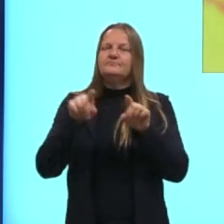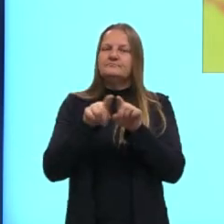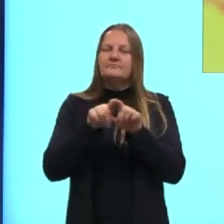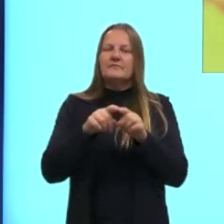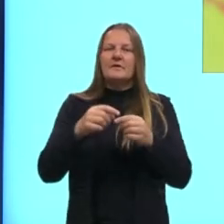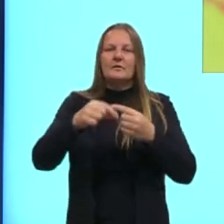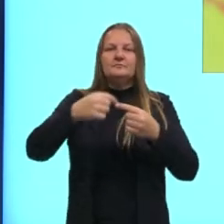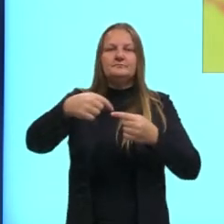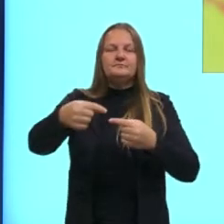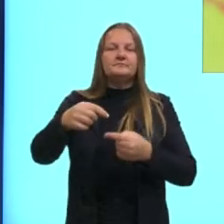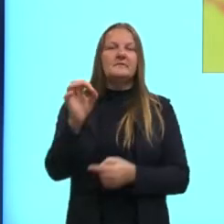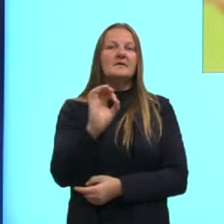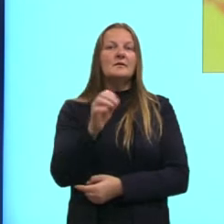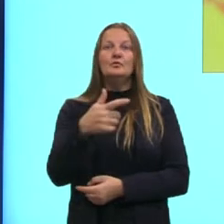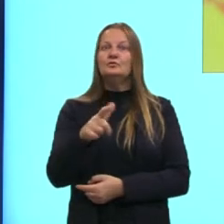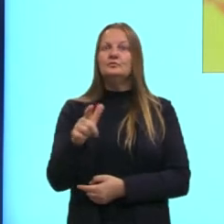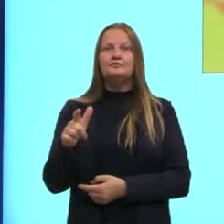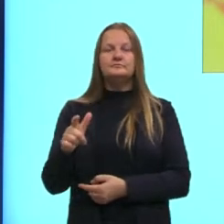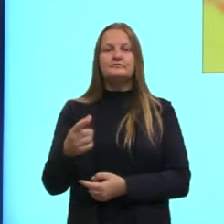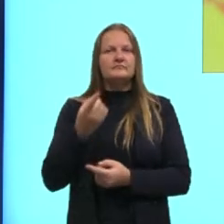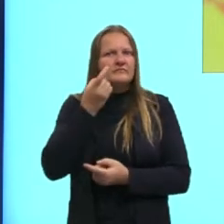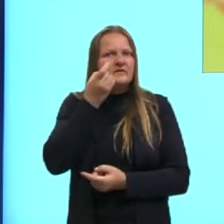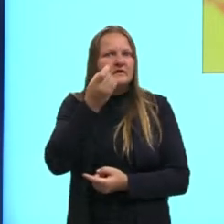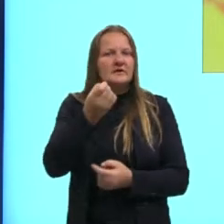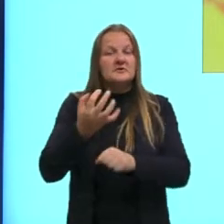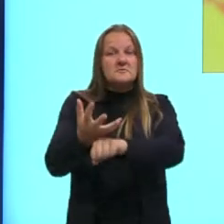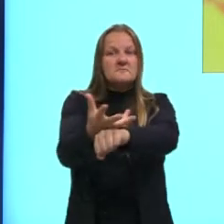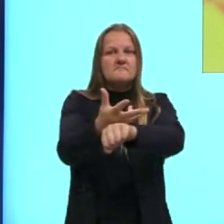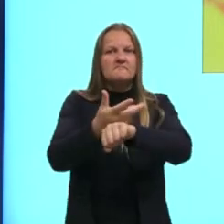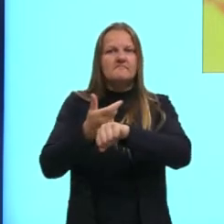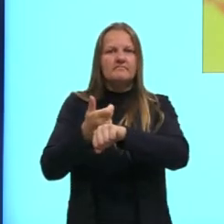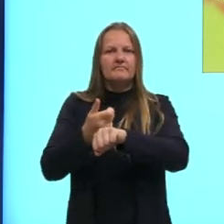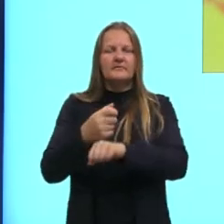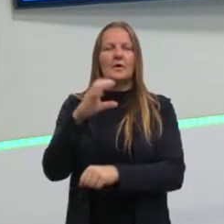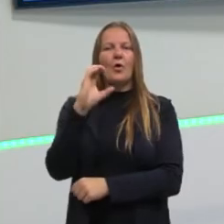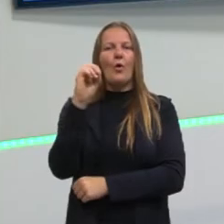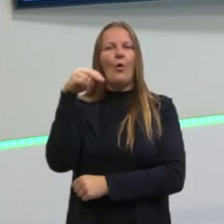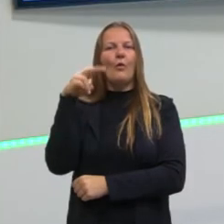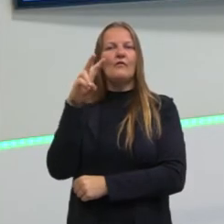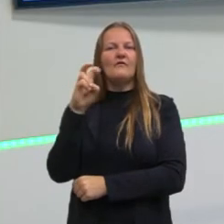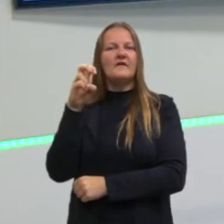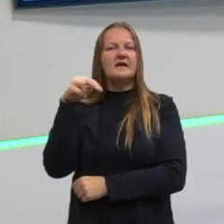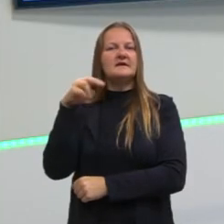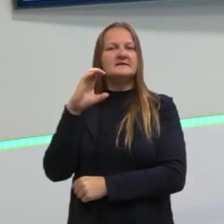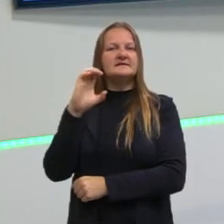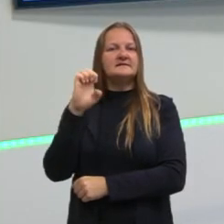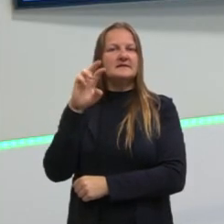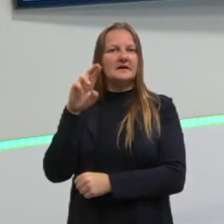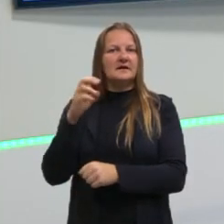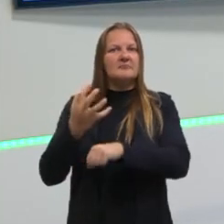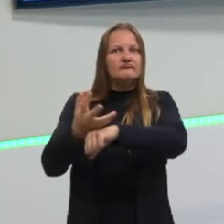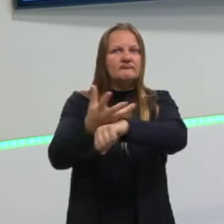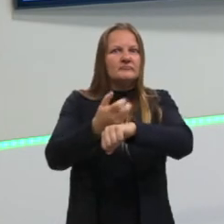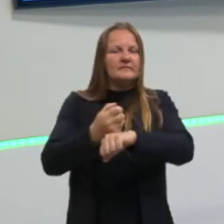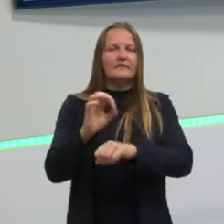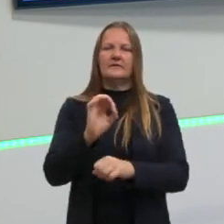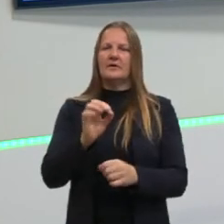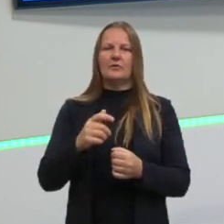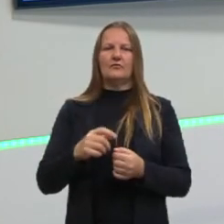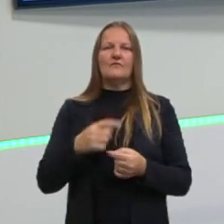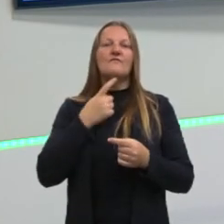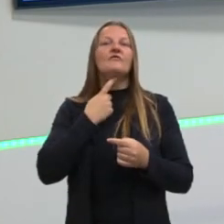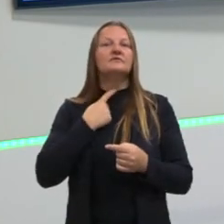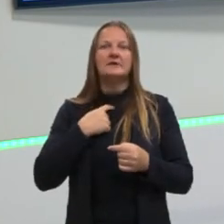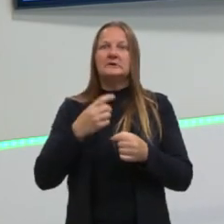sobre não ter o interesse de convencer o leitor. A crônica não é um texto de